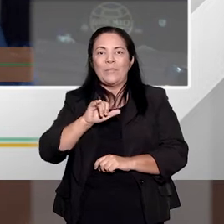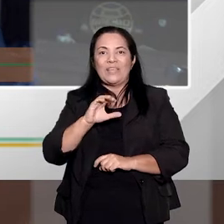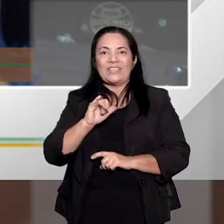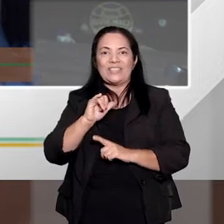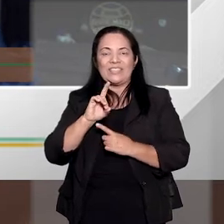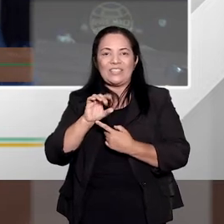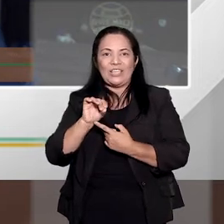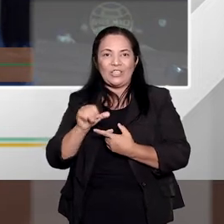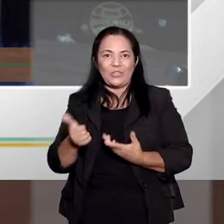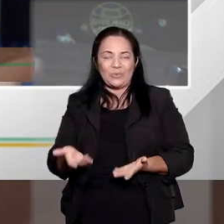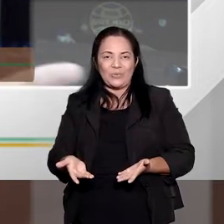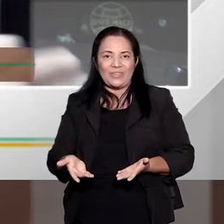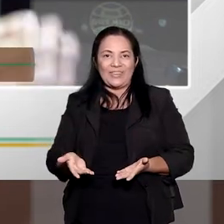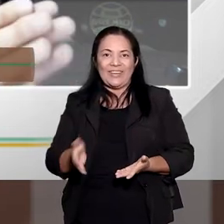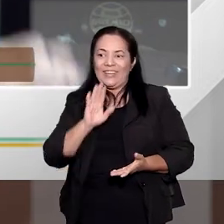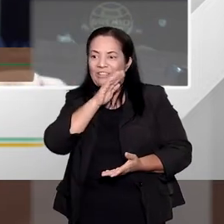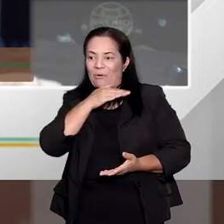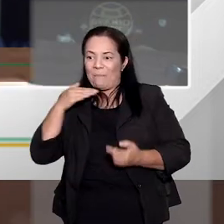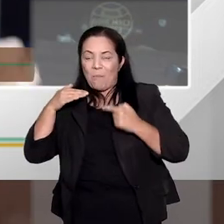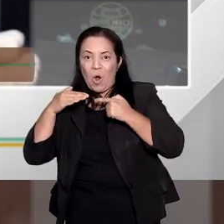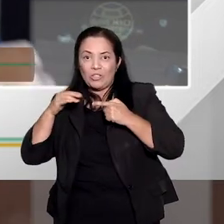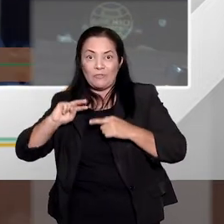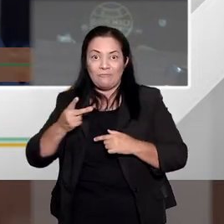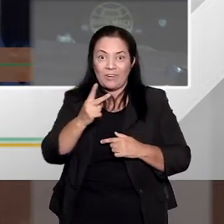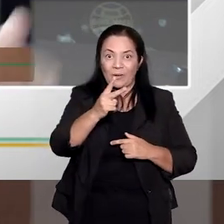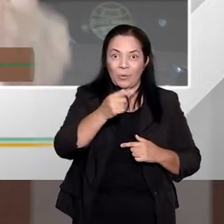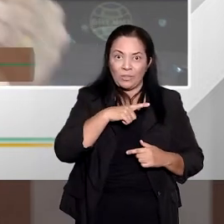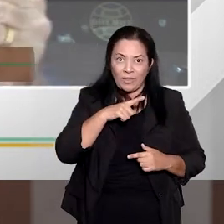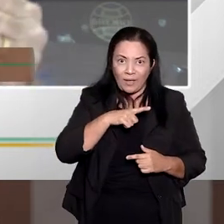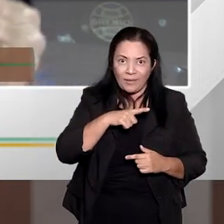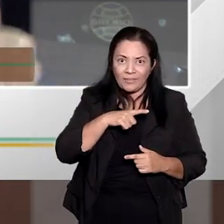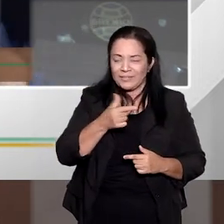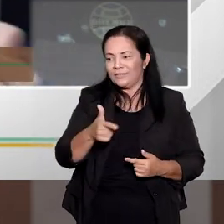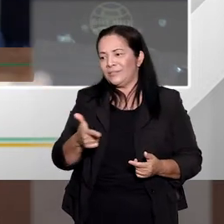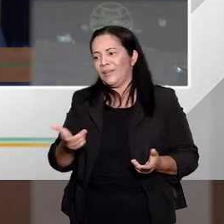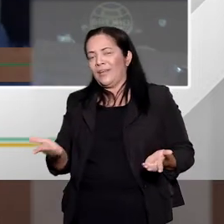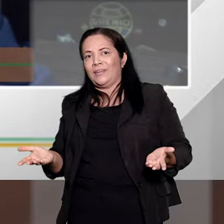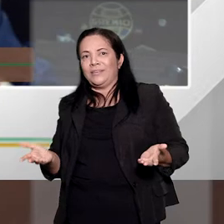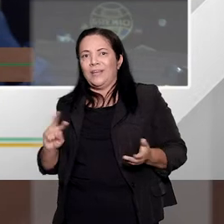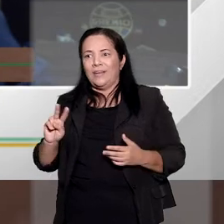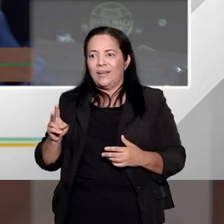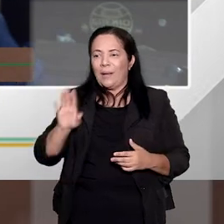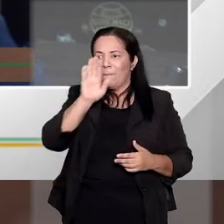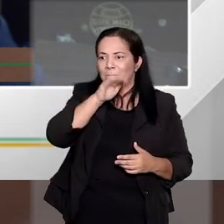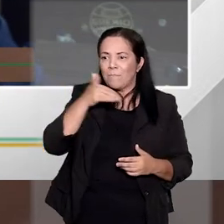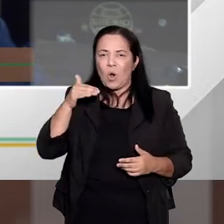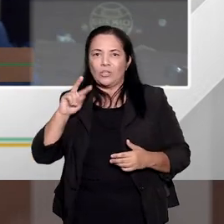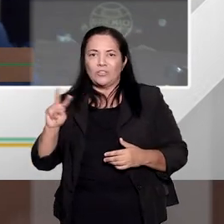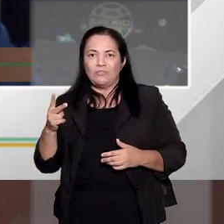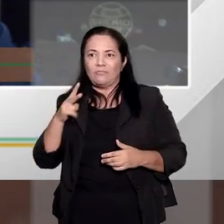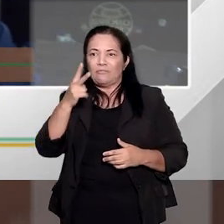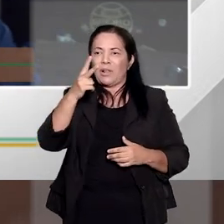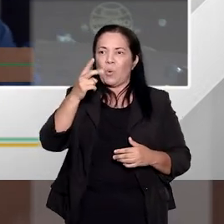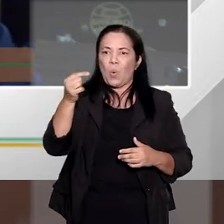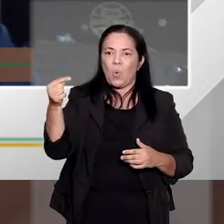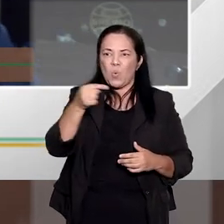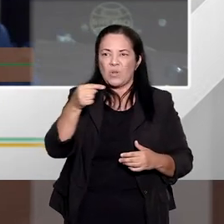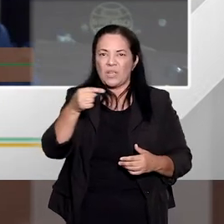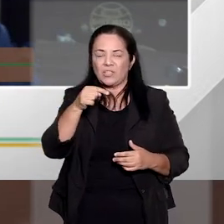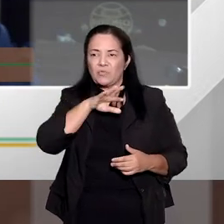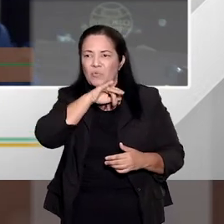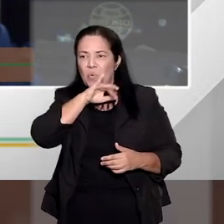não pode teoricamente ser valorada de forma negativa, porque é uma consequência inerente